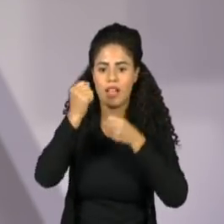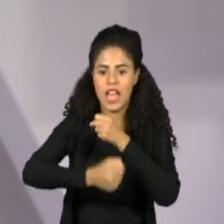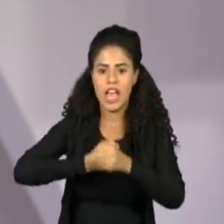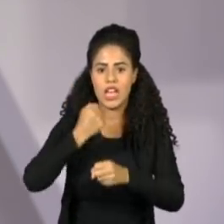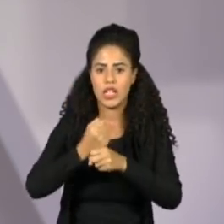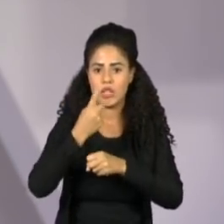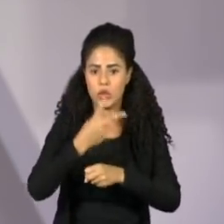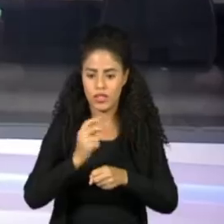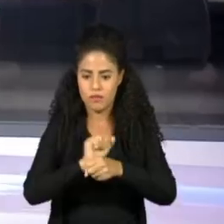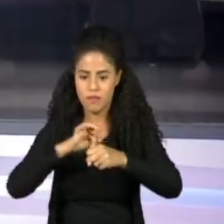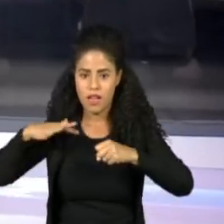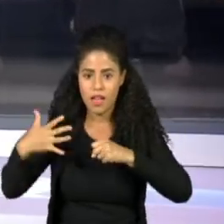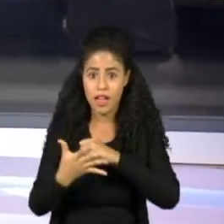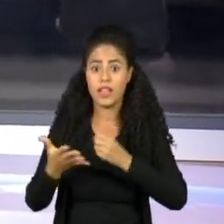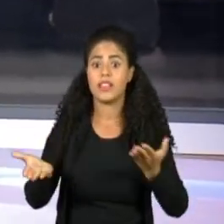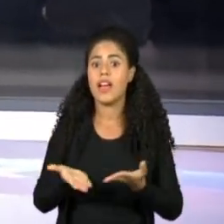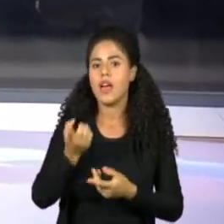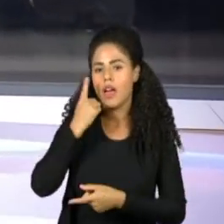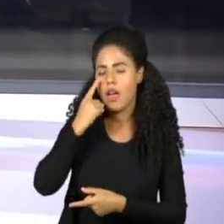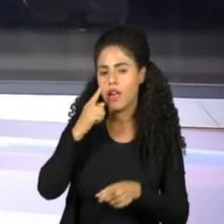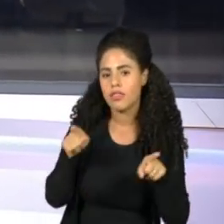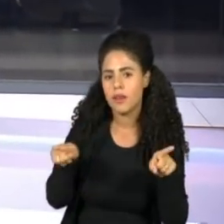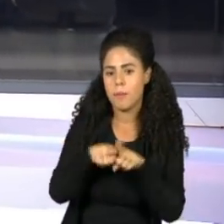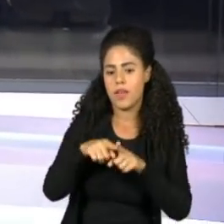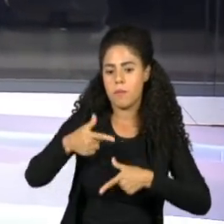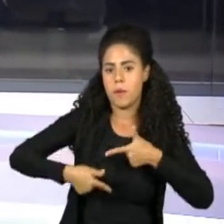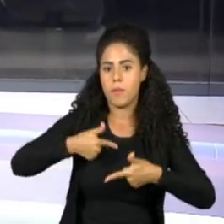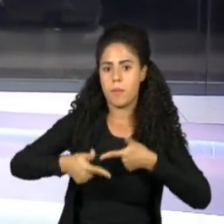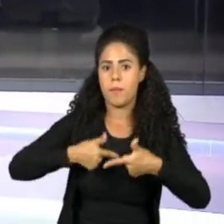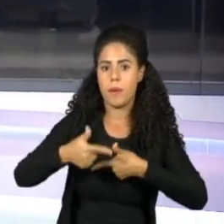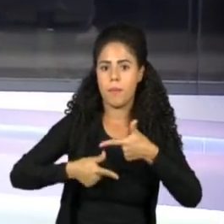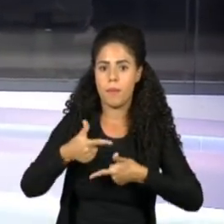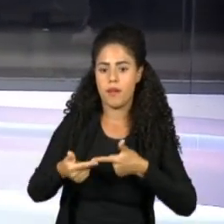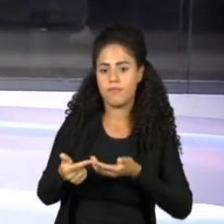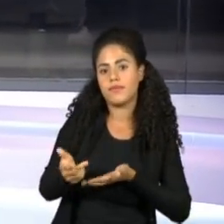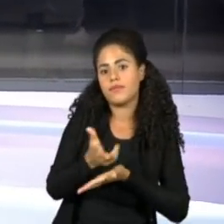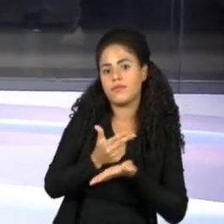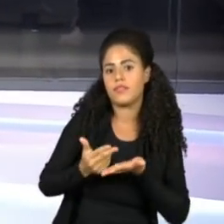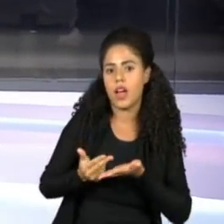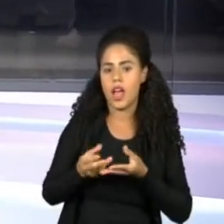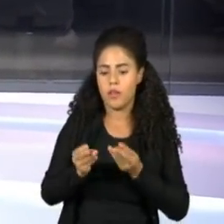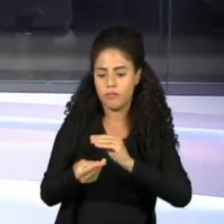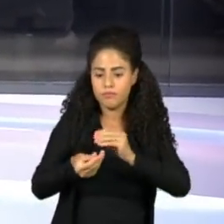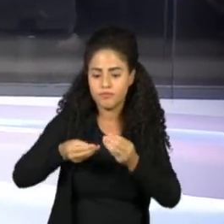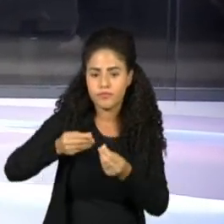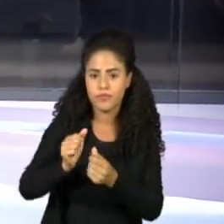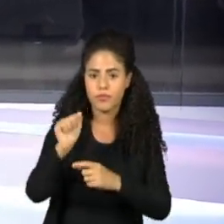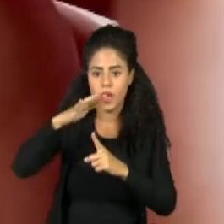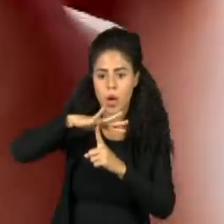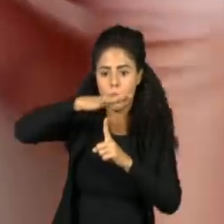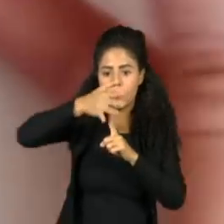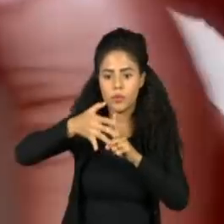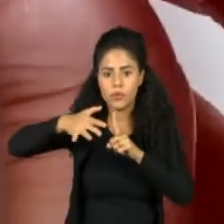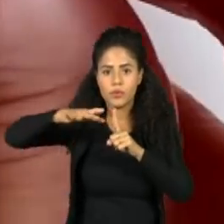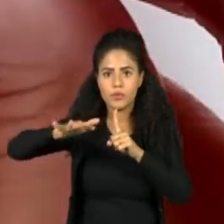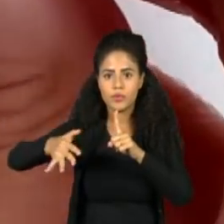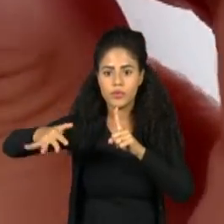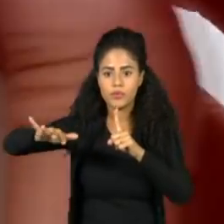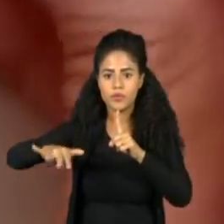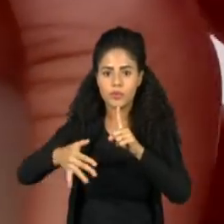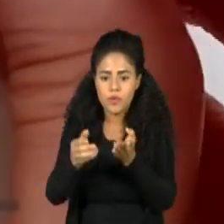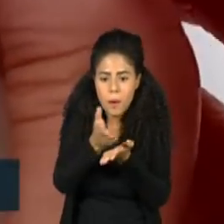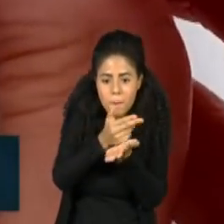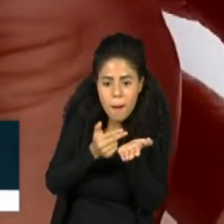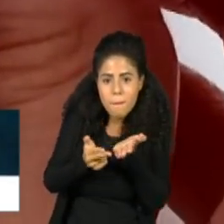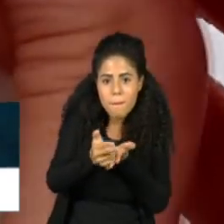pandemia. E ainda, o trabalho da artista plástica, que usa folhas secas das árvores como telas para